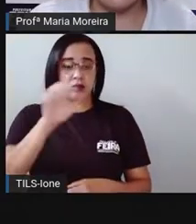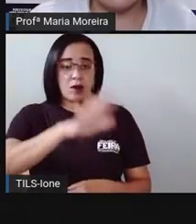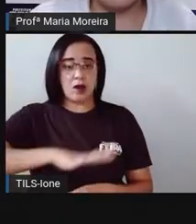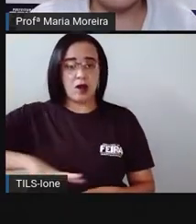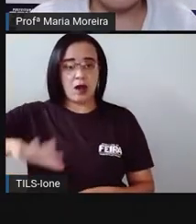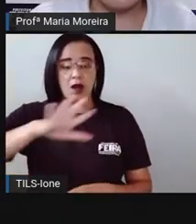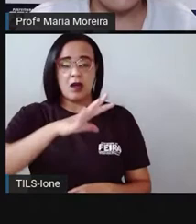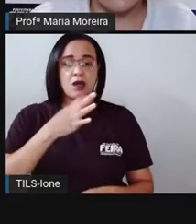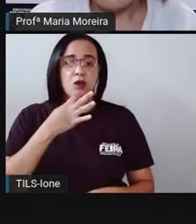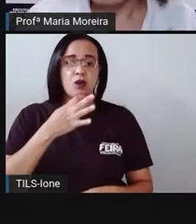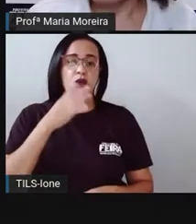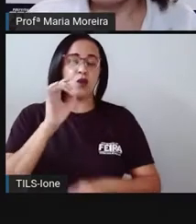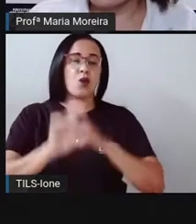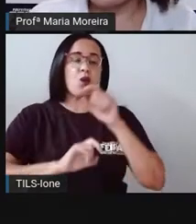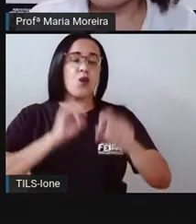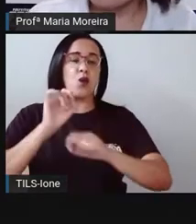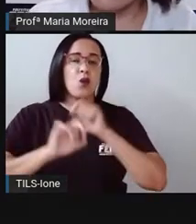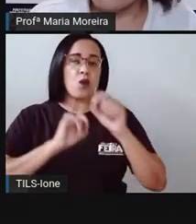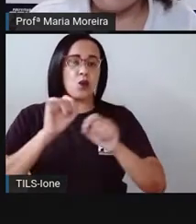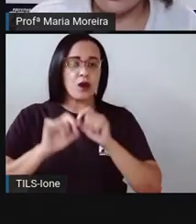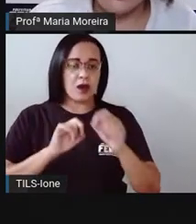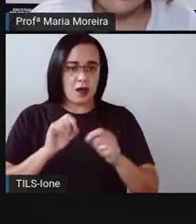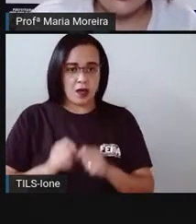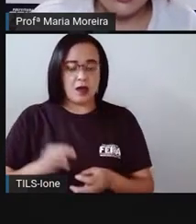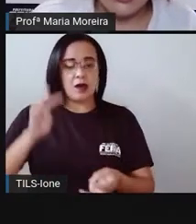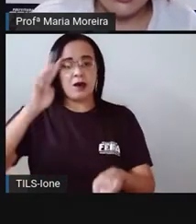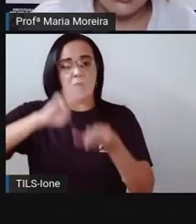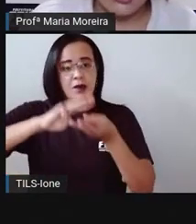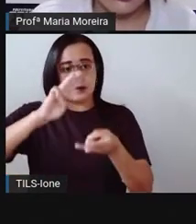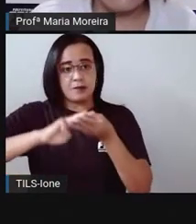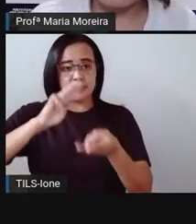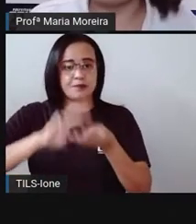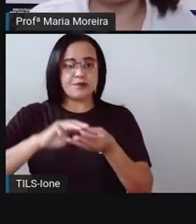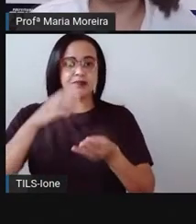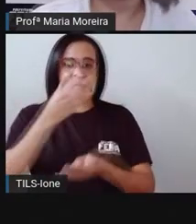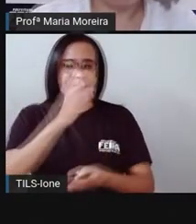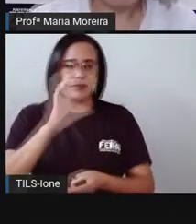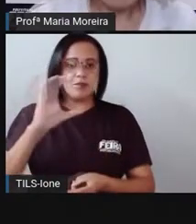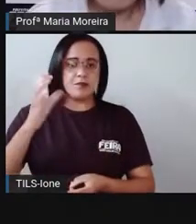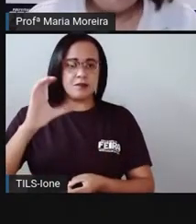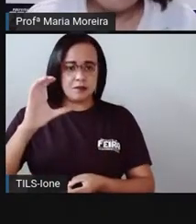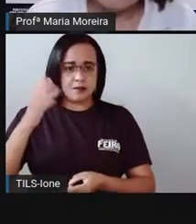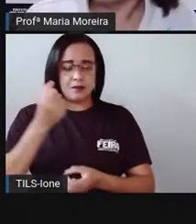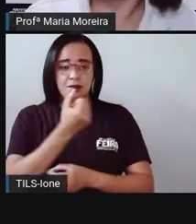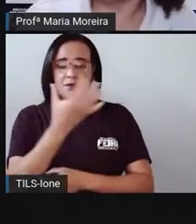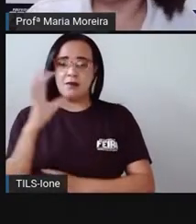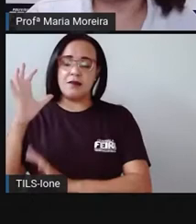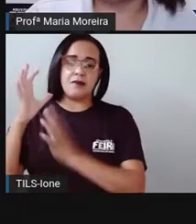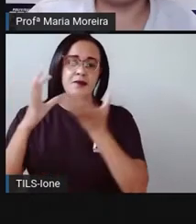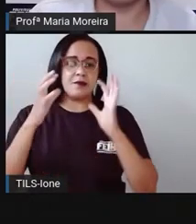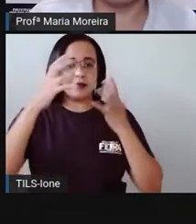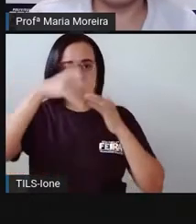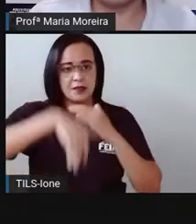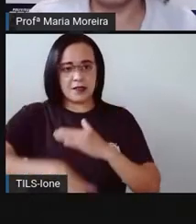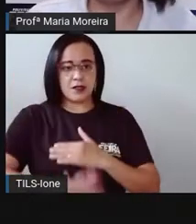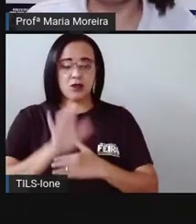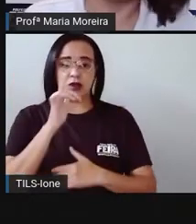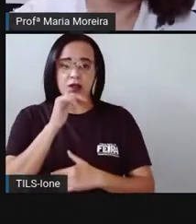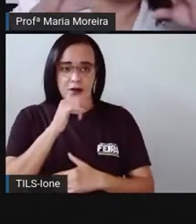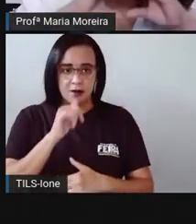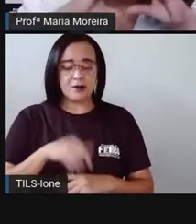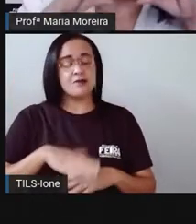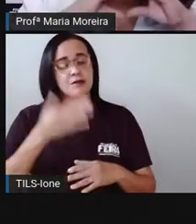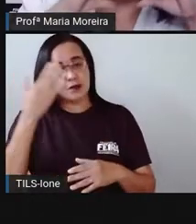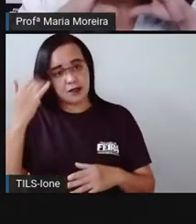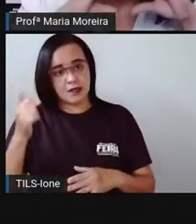interdisciplinar, matemática e ciências da natureza. Bom, Pró-Maria, vocês já sabem, né?